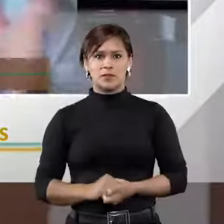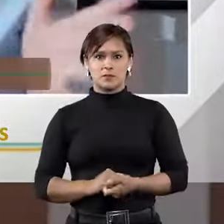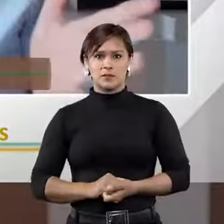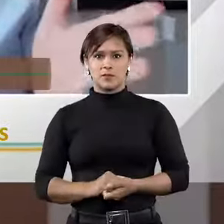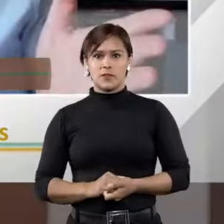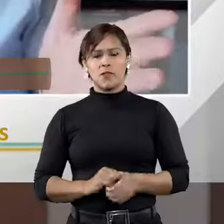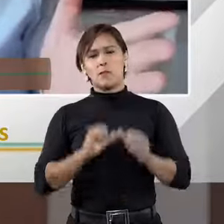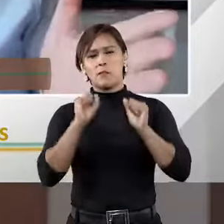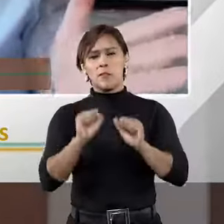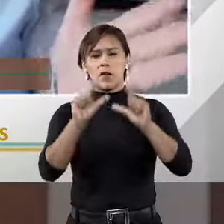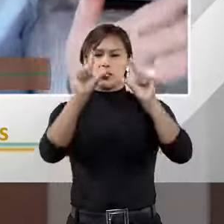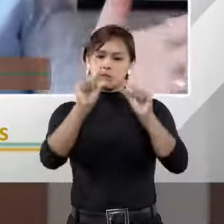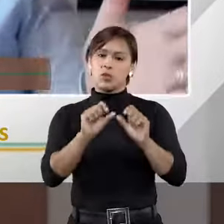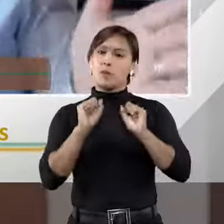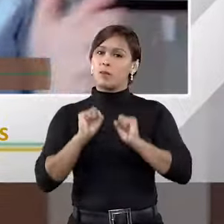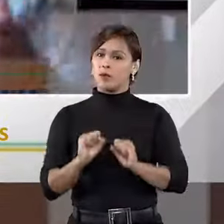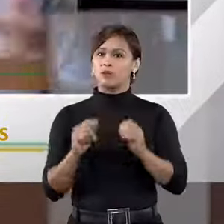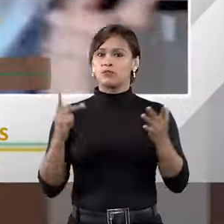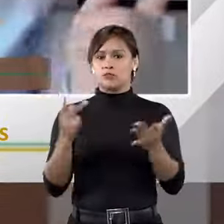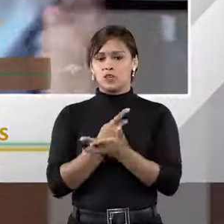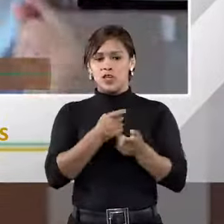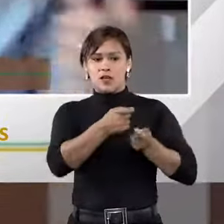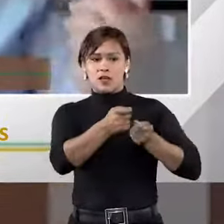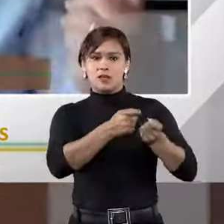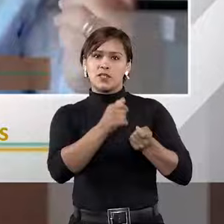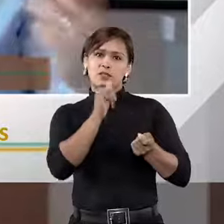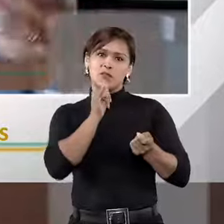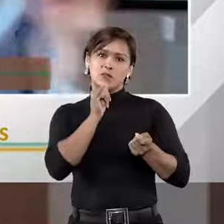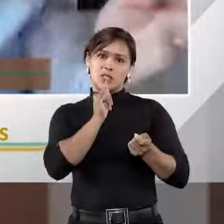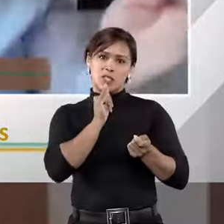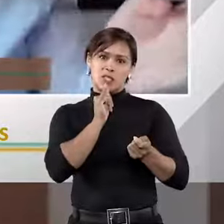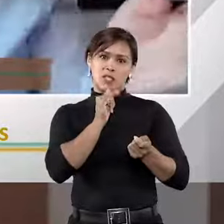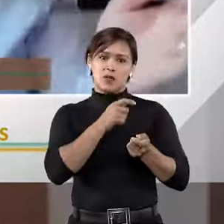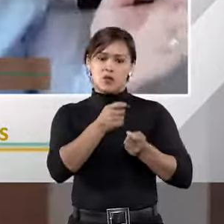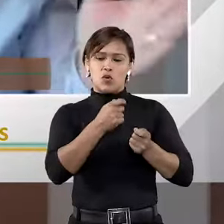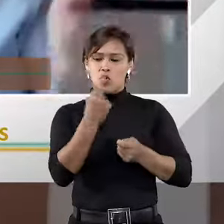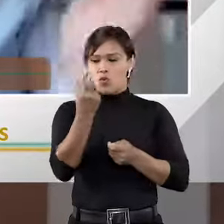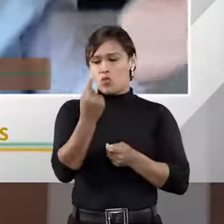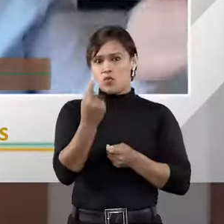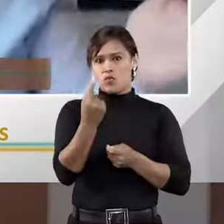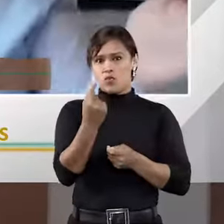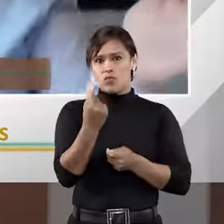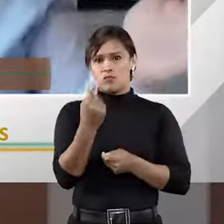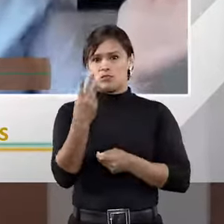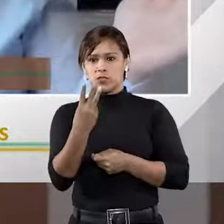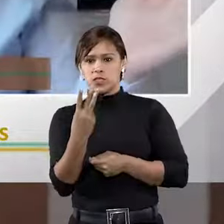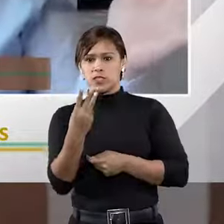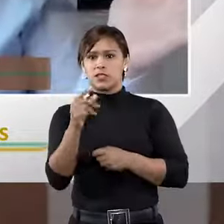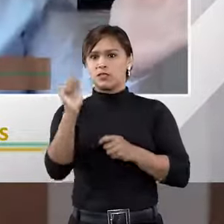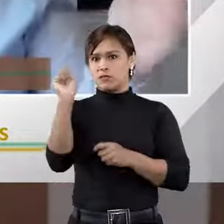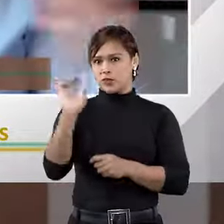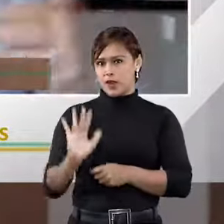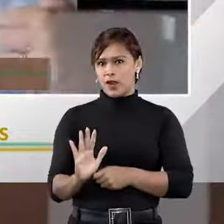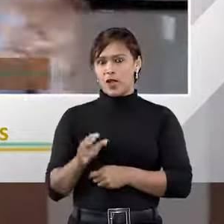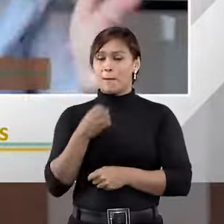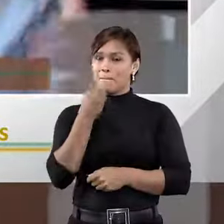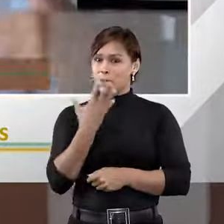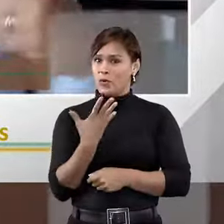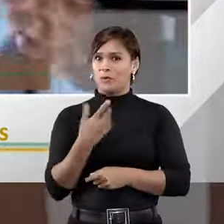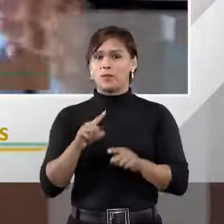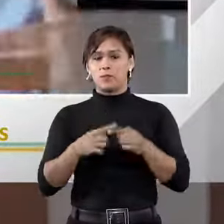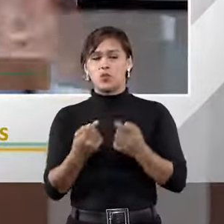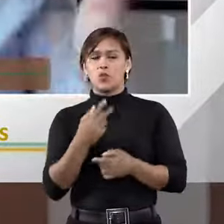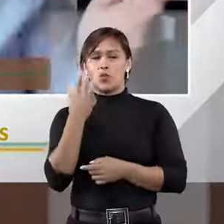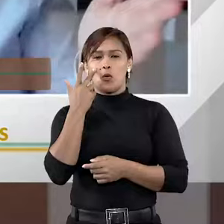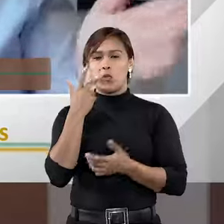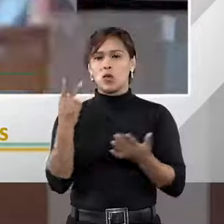Isso pode ser diminuído? Pode. Se você fizer arbitragem, por exemplo, com um árbitro e não com três, já abarateia bastante. Não